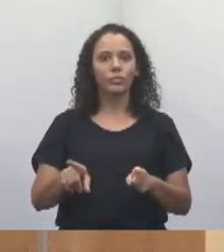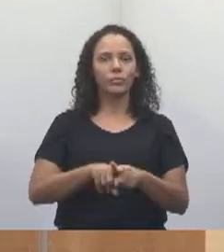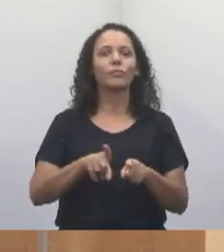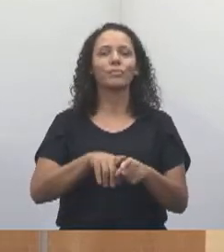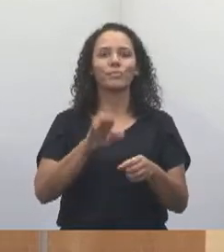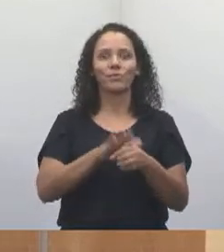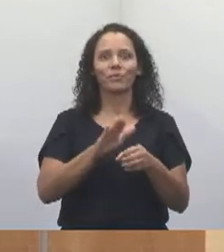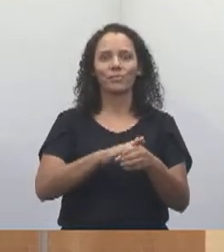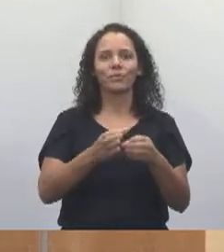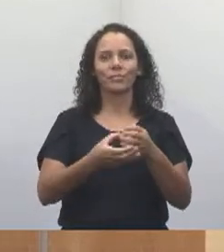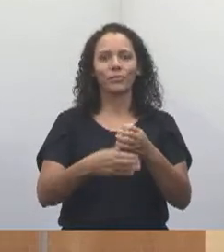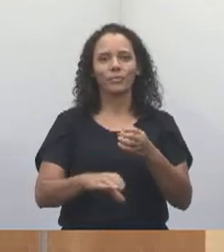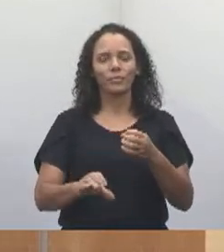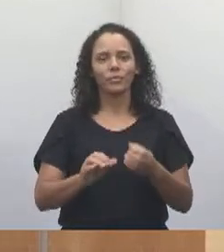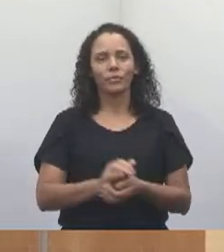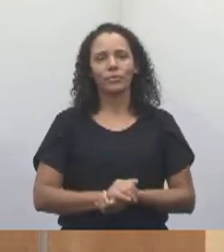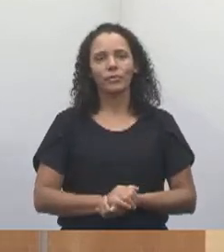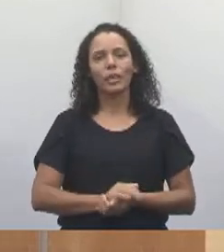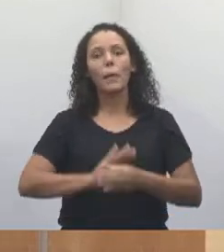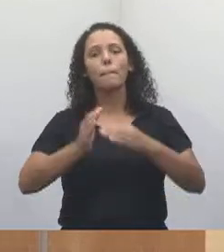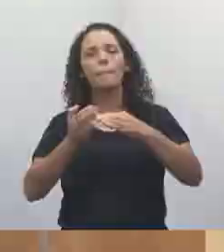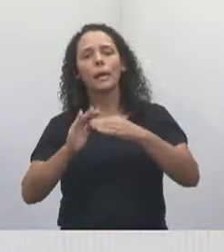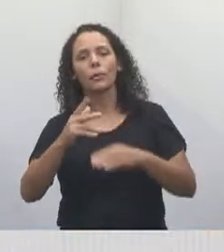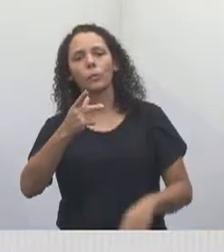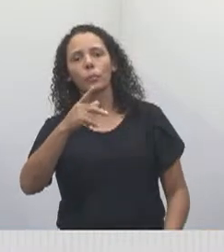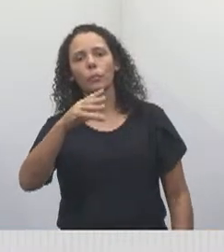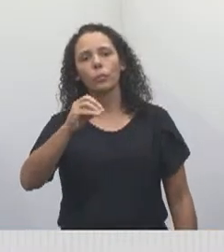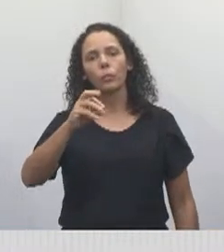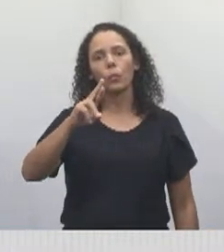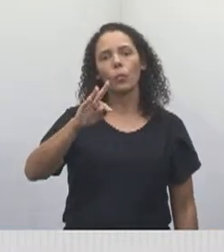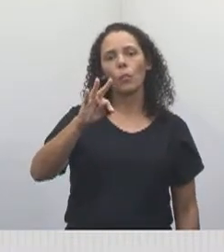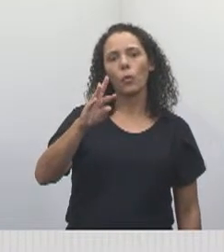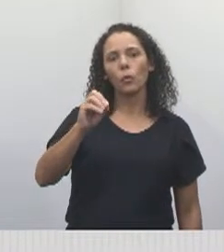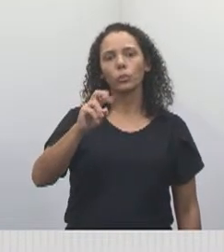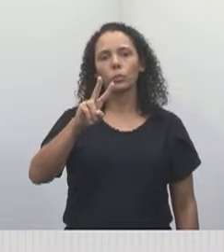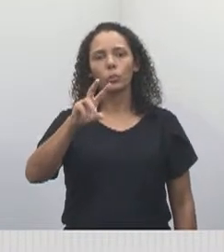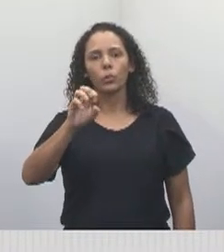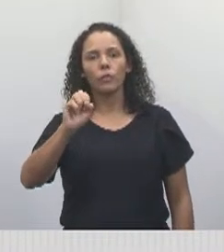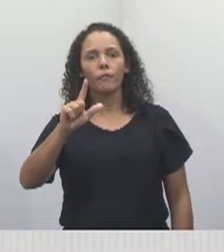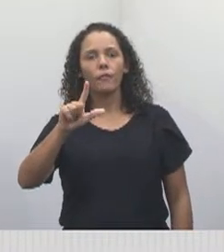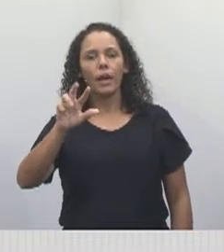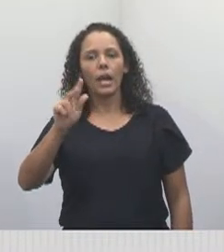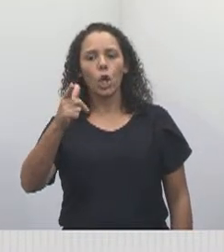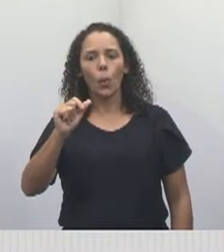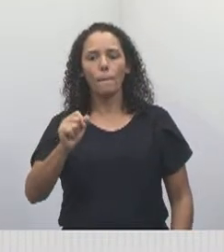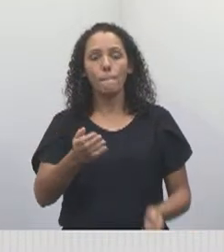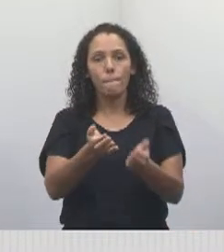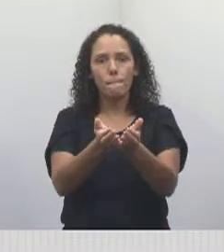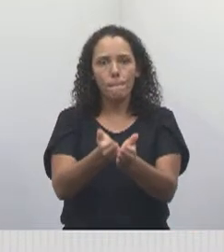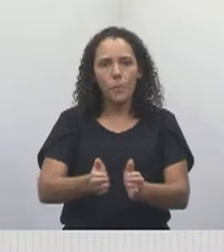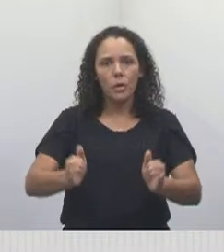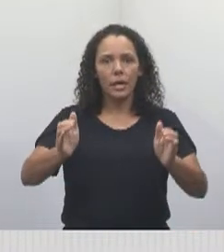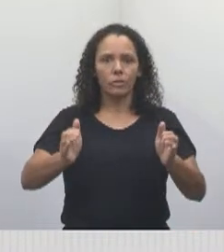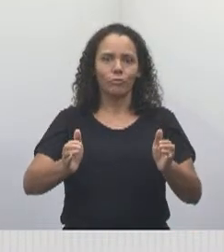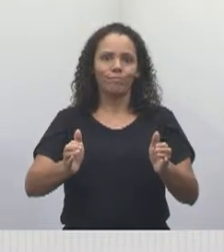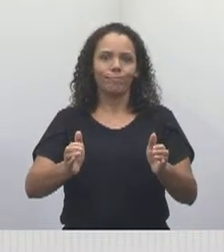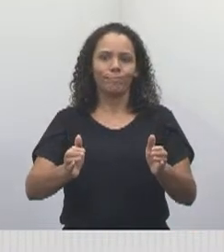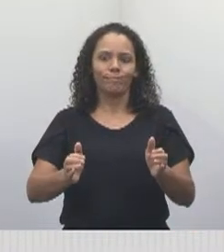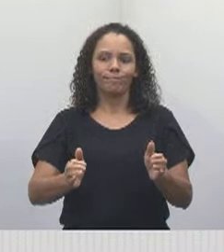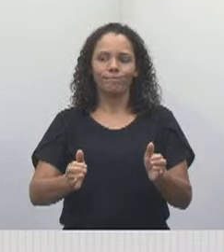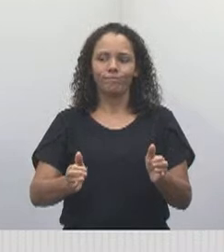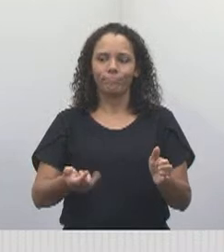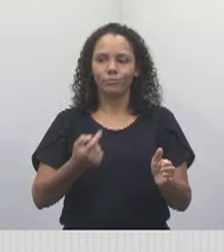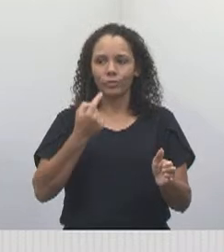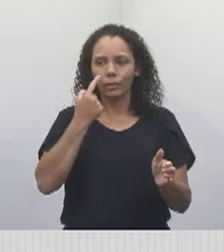lá no Porto Velho, ninguém aguenta mais um buraco que abre. Olha só, está aí eu, não